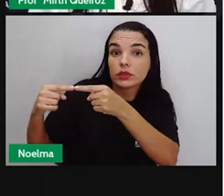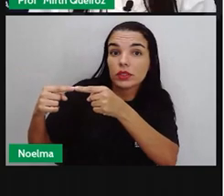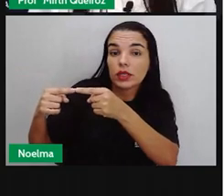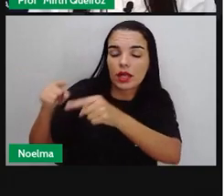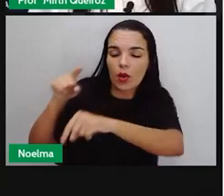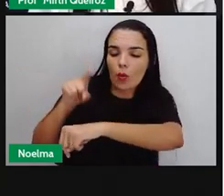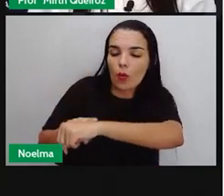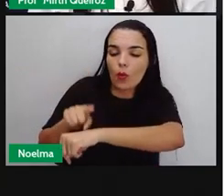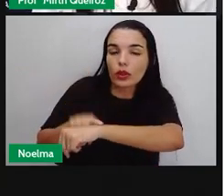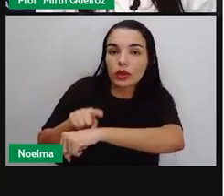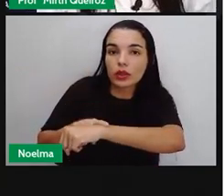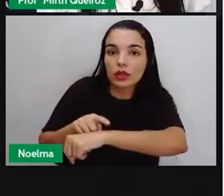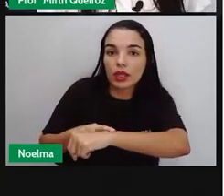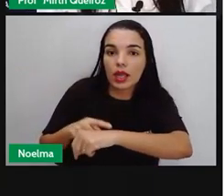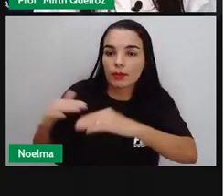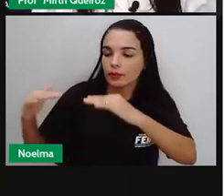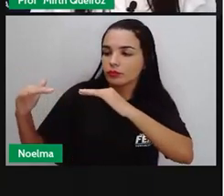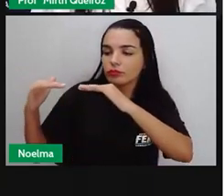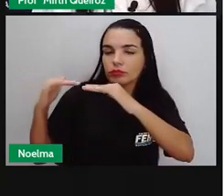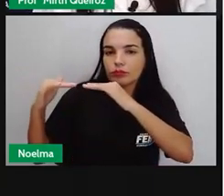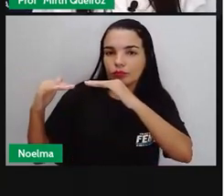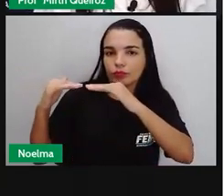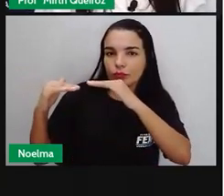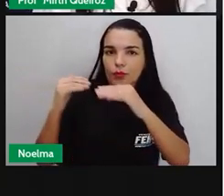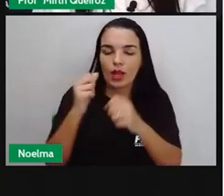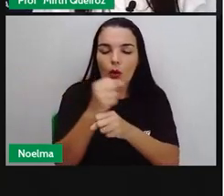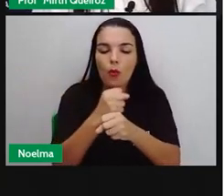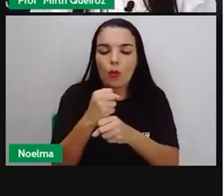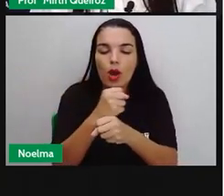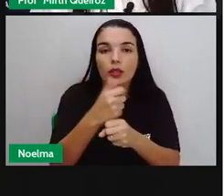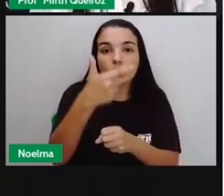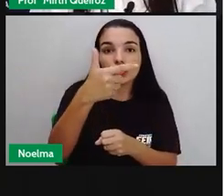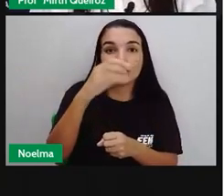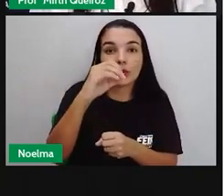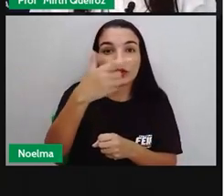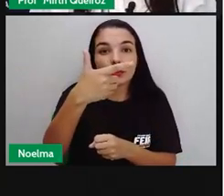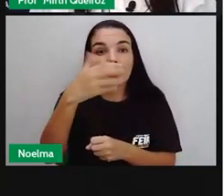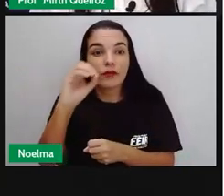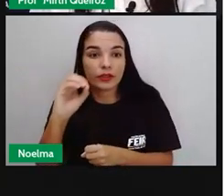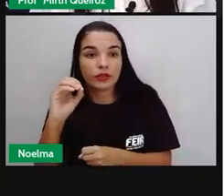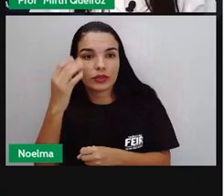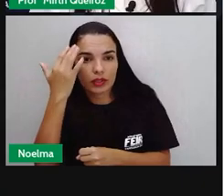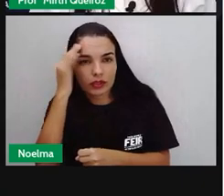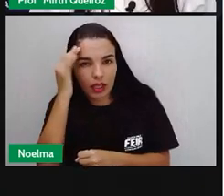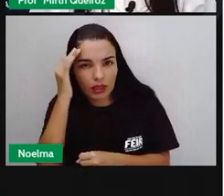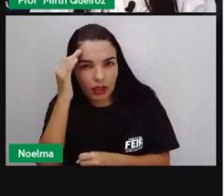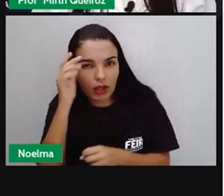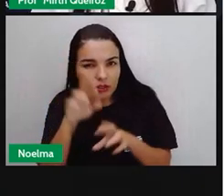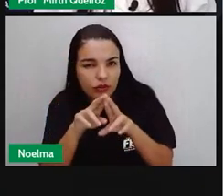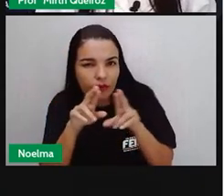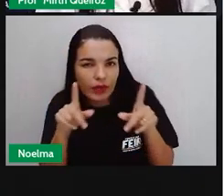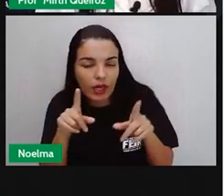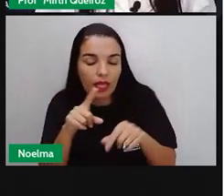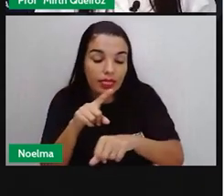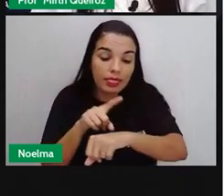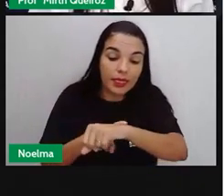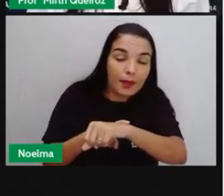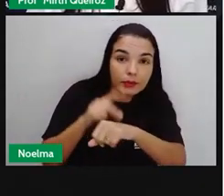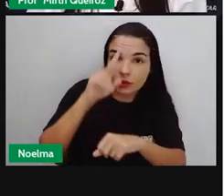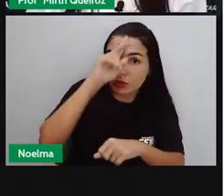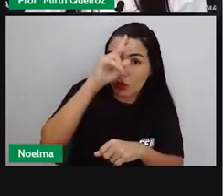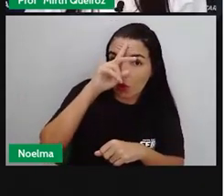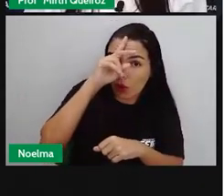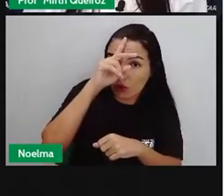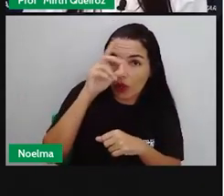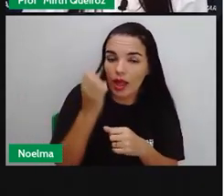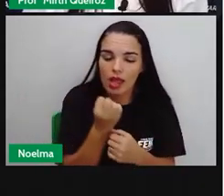tempo cronológico Que é esse que a gente usa do ano 2020 Entenderam a diferença entre tempo histórico